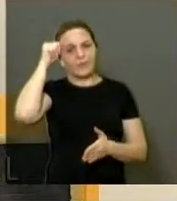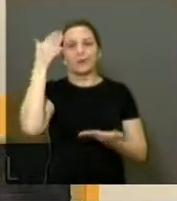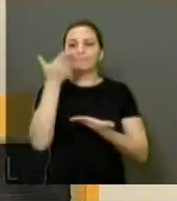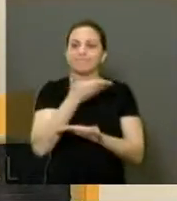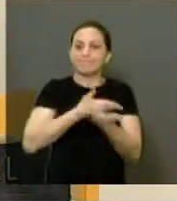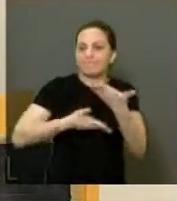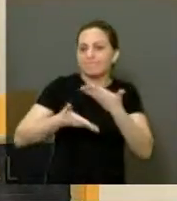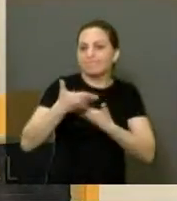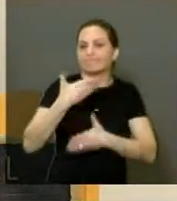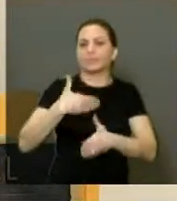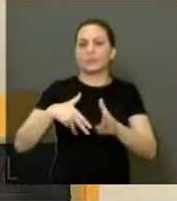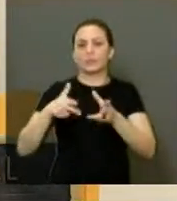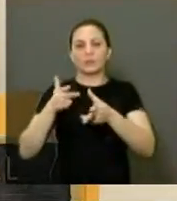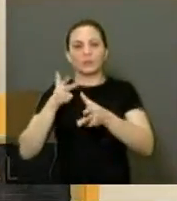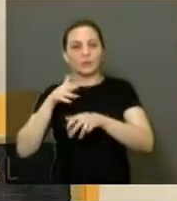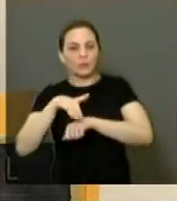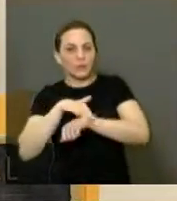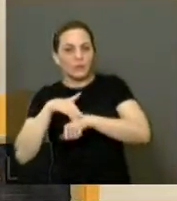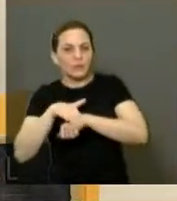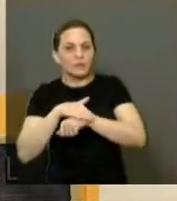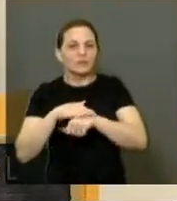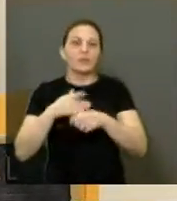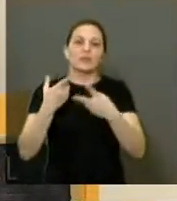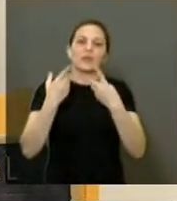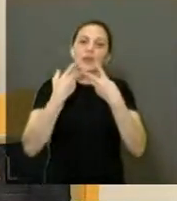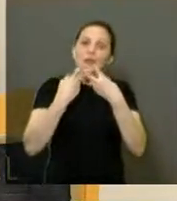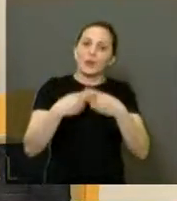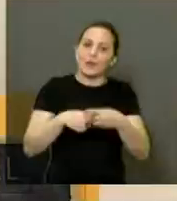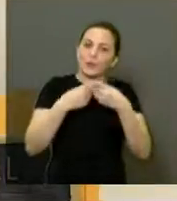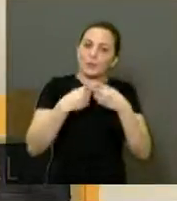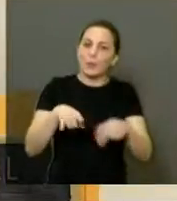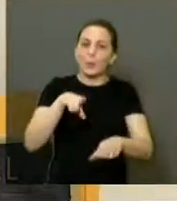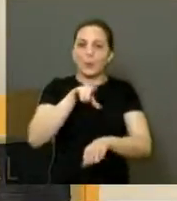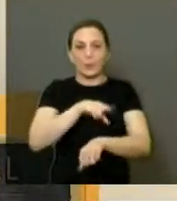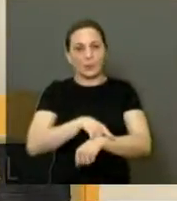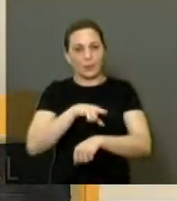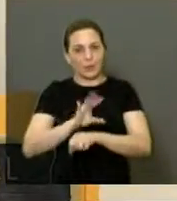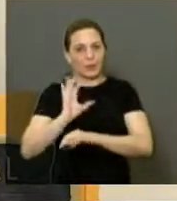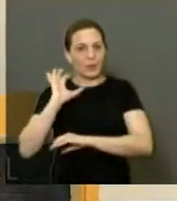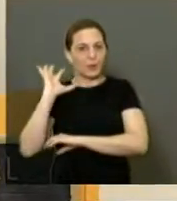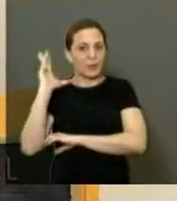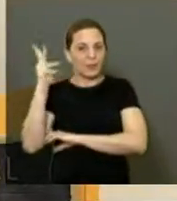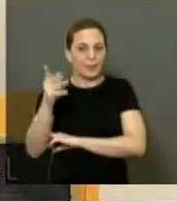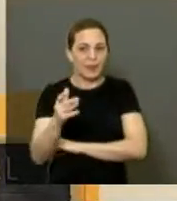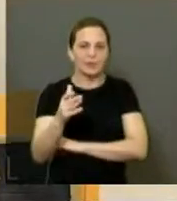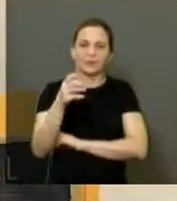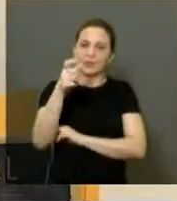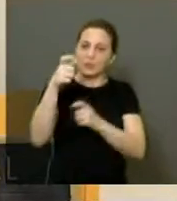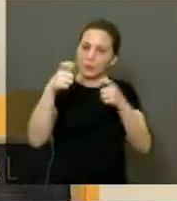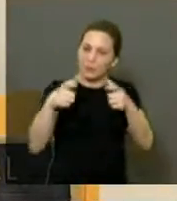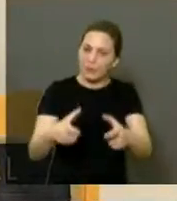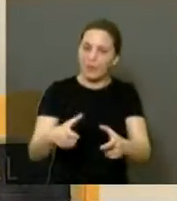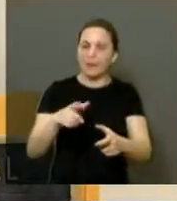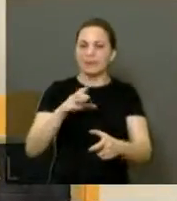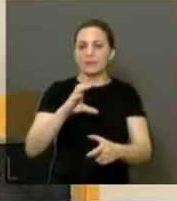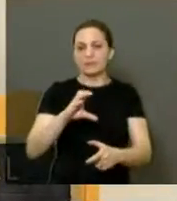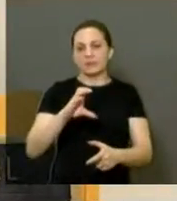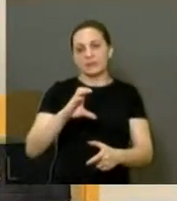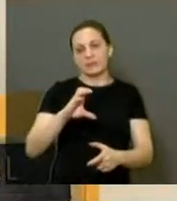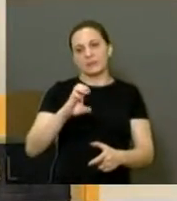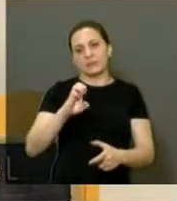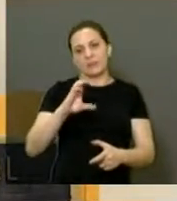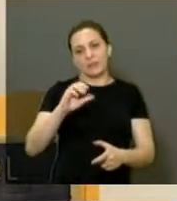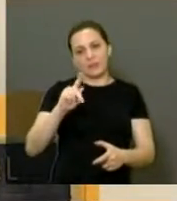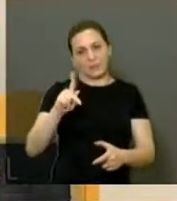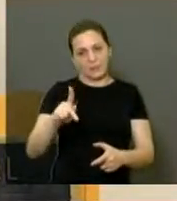conversei, consegui também a reforma dos banheiros na Praça do Secap, que é uma praça que necessita muito também